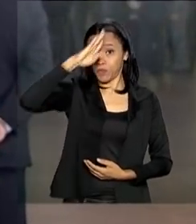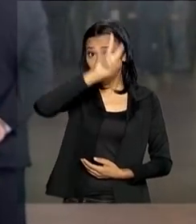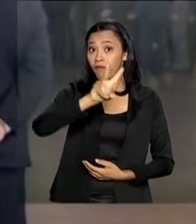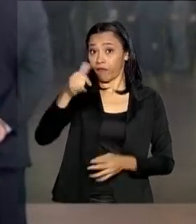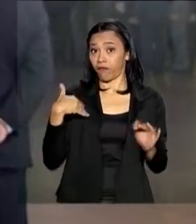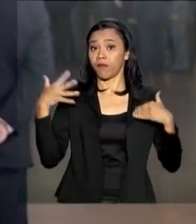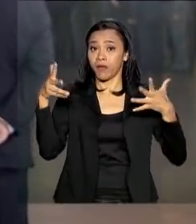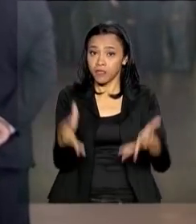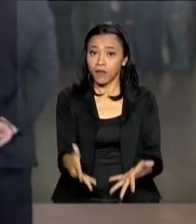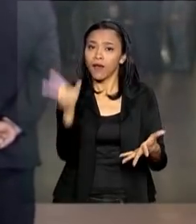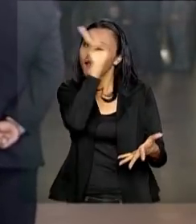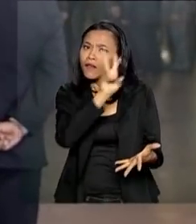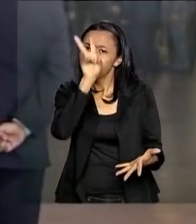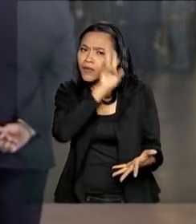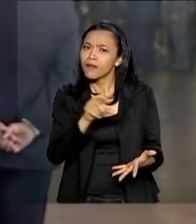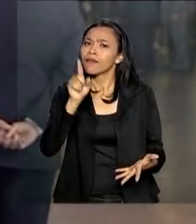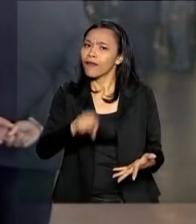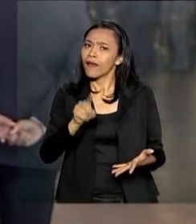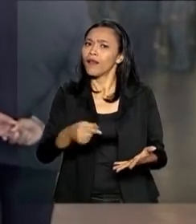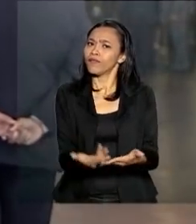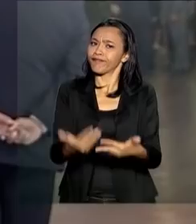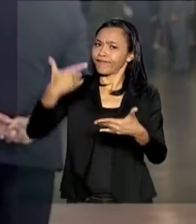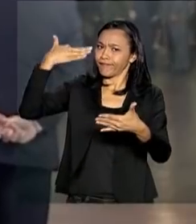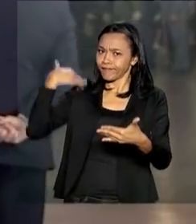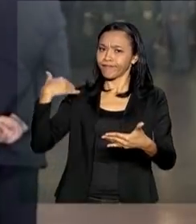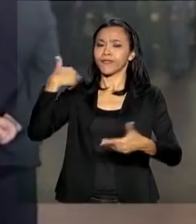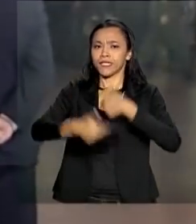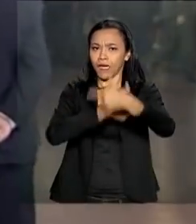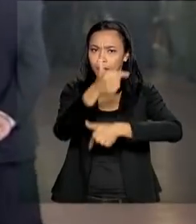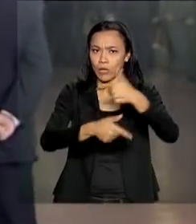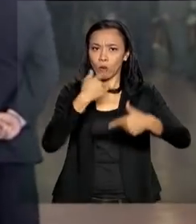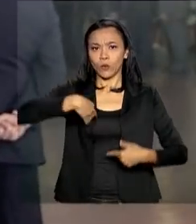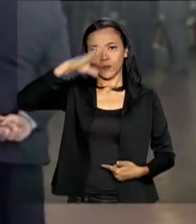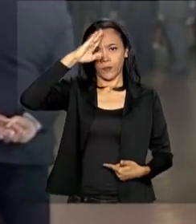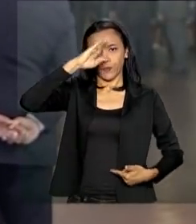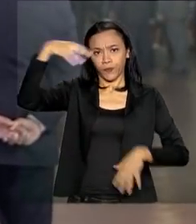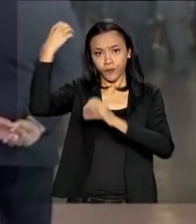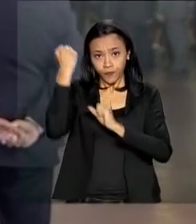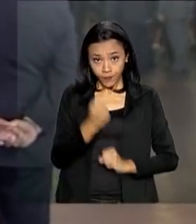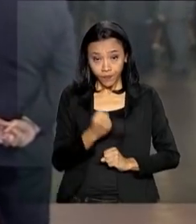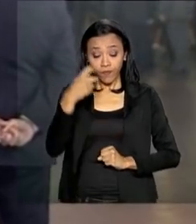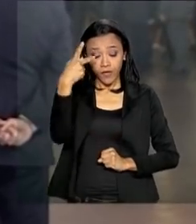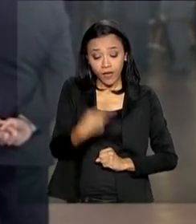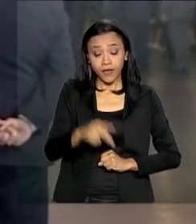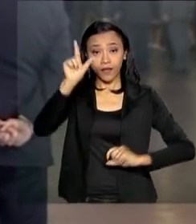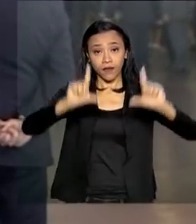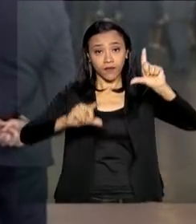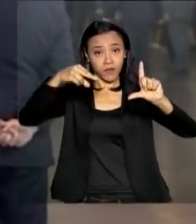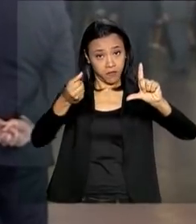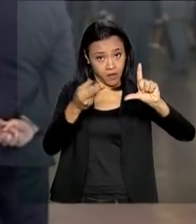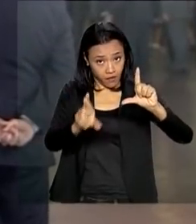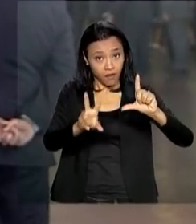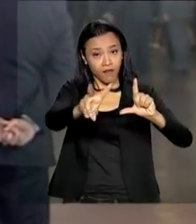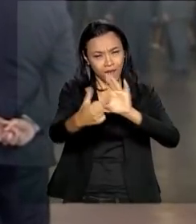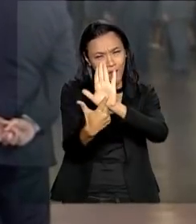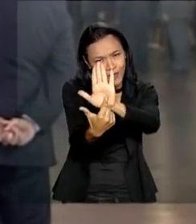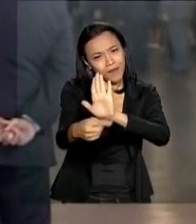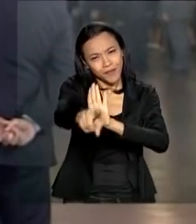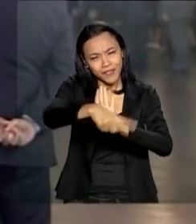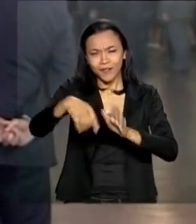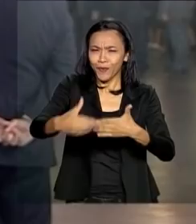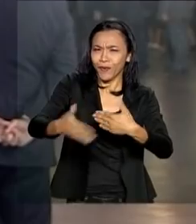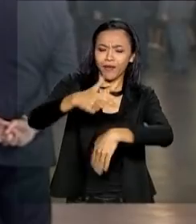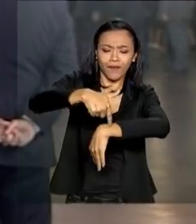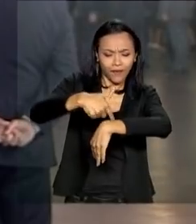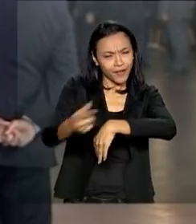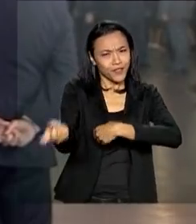Lembrando que ele é capitão reformado do Exército Brasileiro. A TV NBR vai transmitir essa cerimônia ao vivo. E a gente volta a qualquer